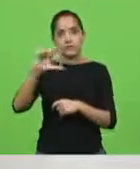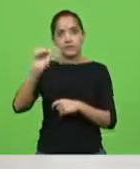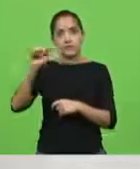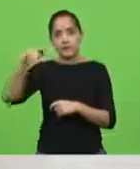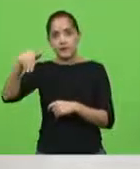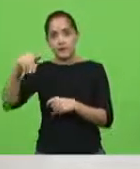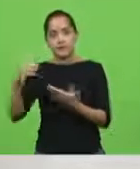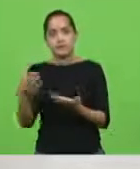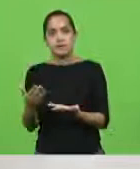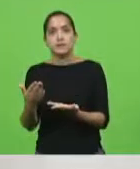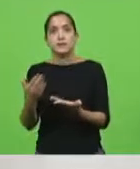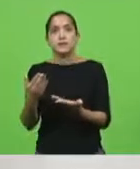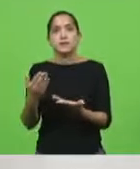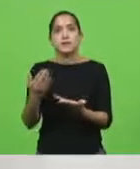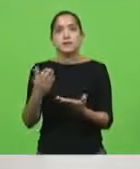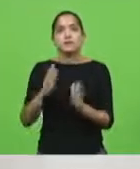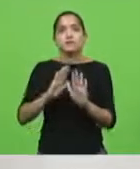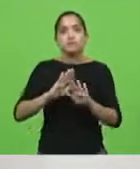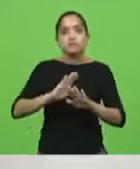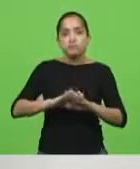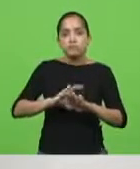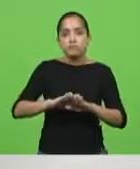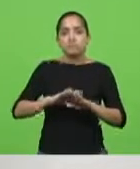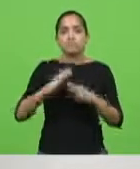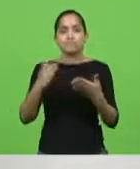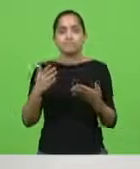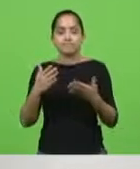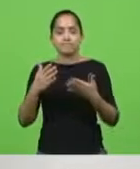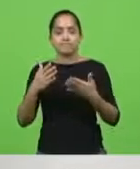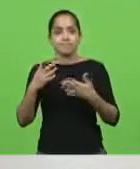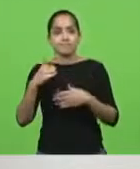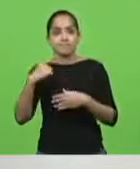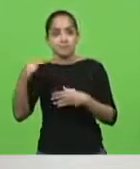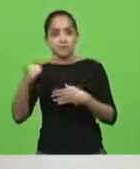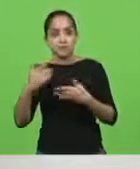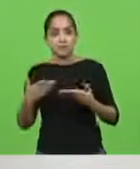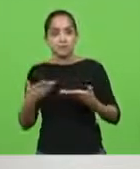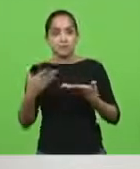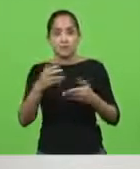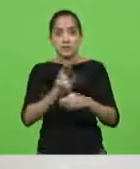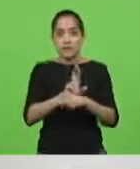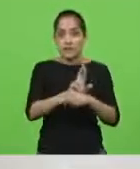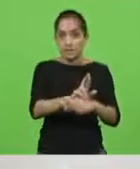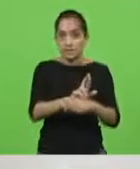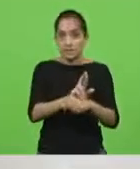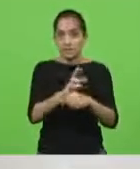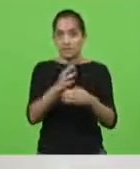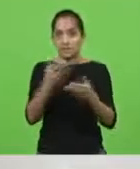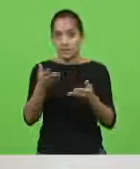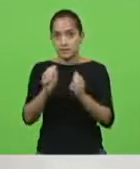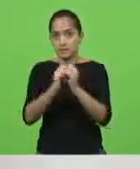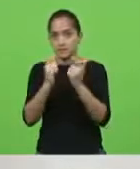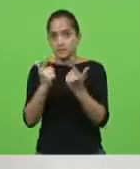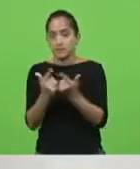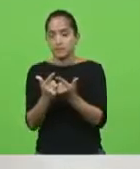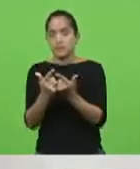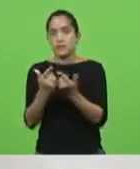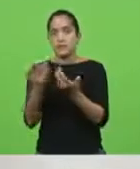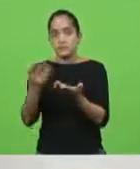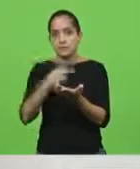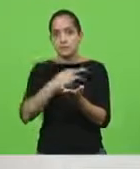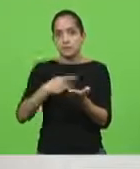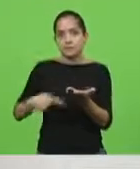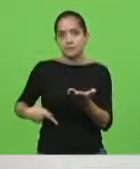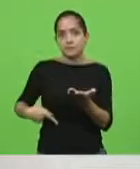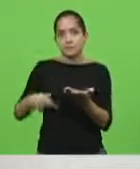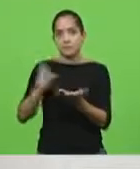ato em que tive o privilégio de me colocar na representação do Parlamento. Senhor presidente, tomei a liberdade